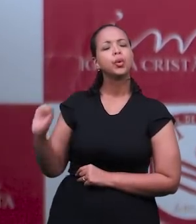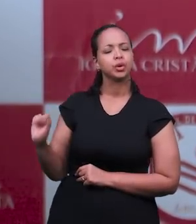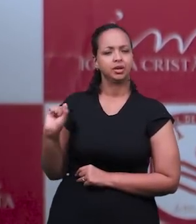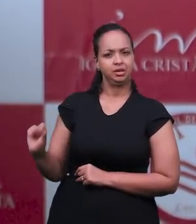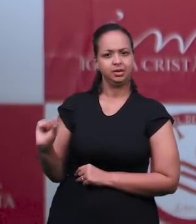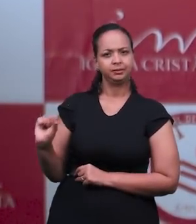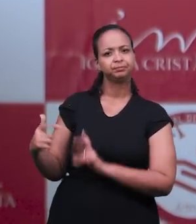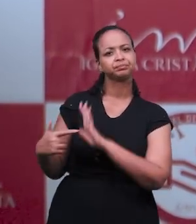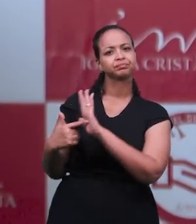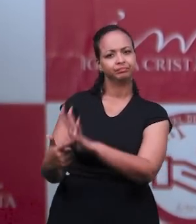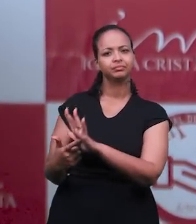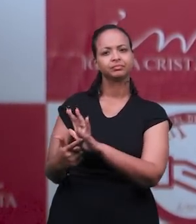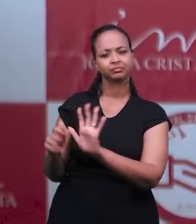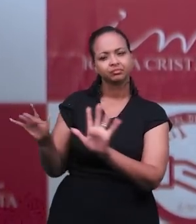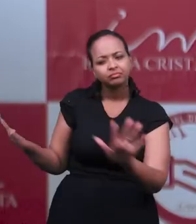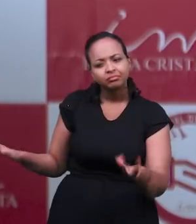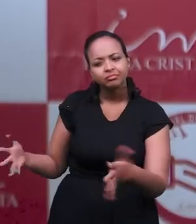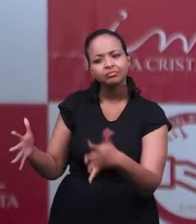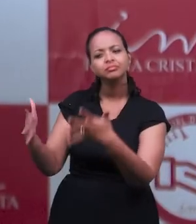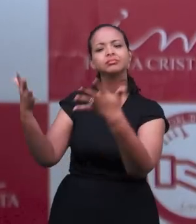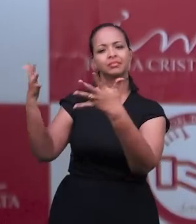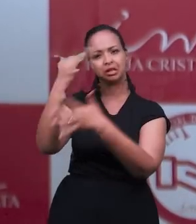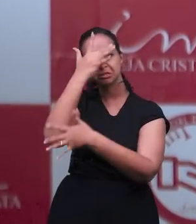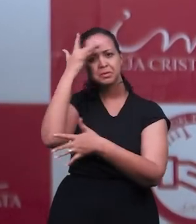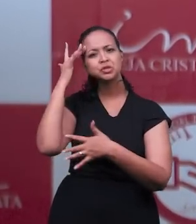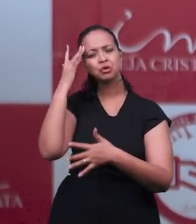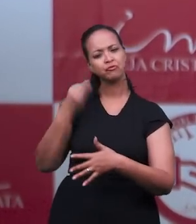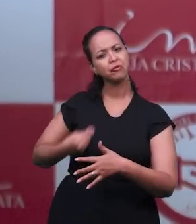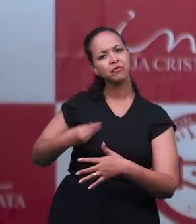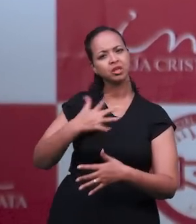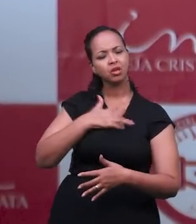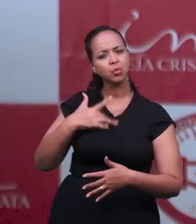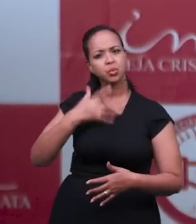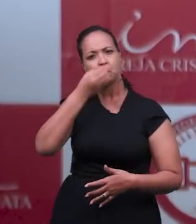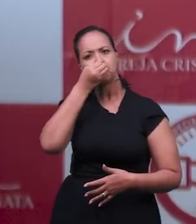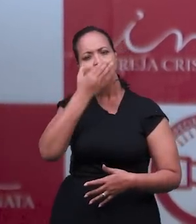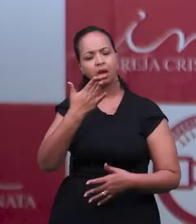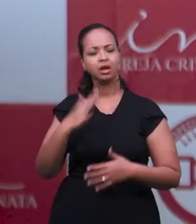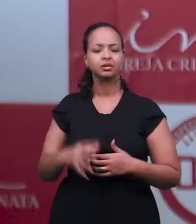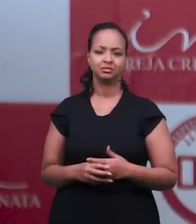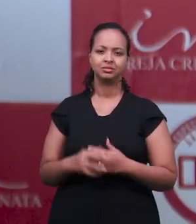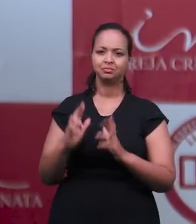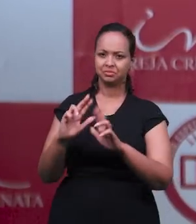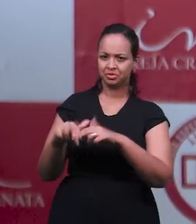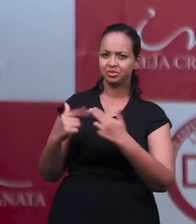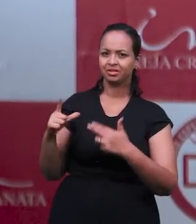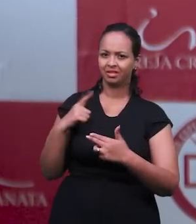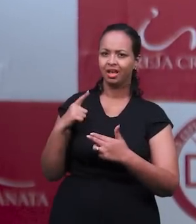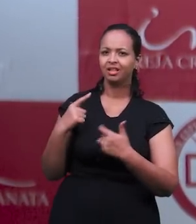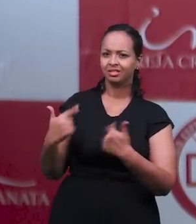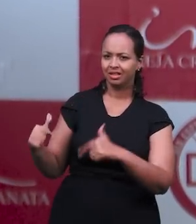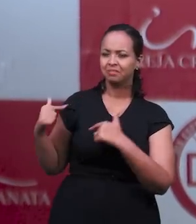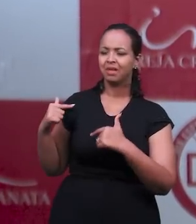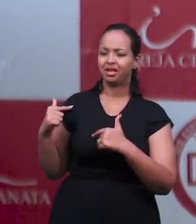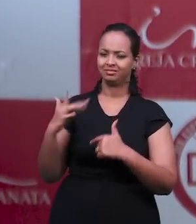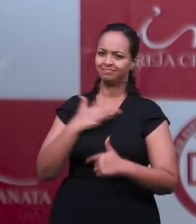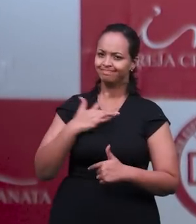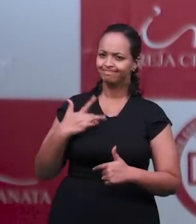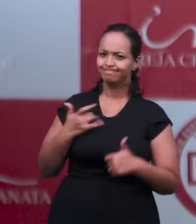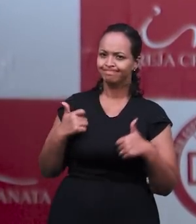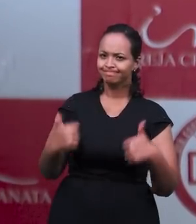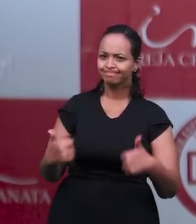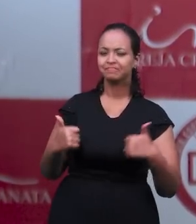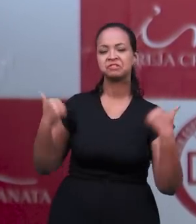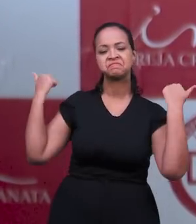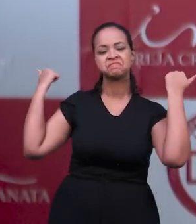que é dar as condições de vida e dar dignidade às pessoas. Então, quando as pessoas são bem atendidas, elas têm dignidade.